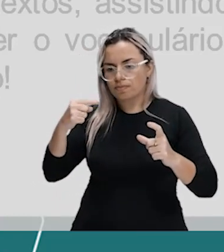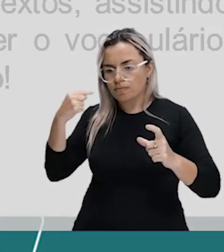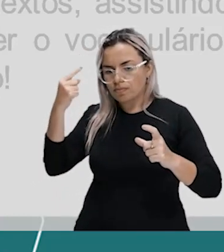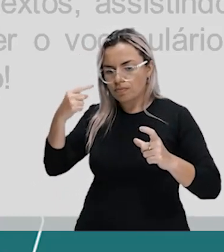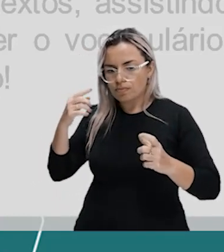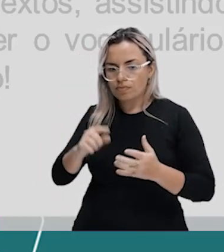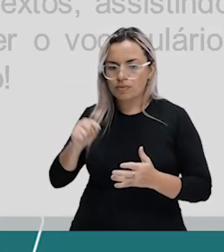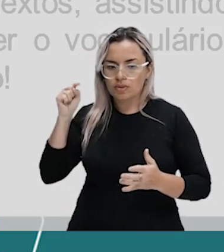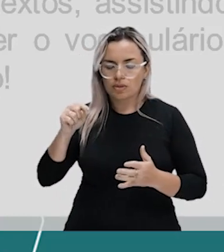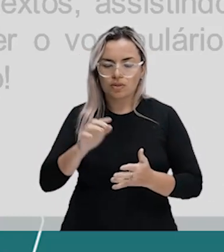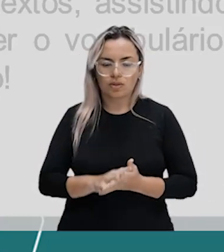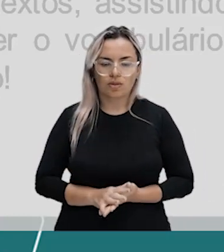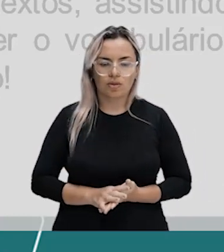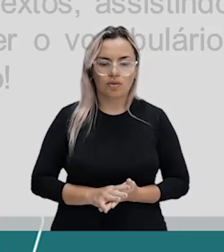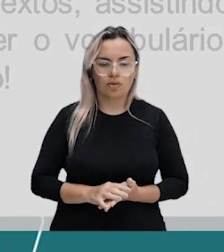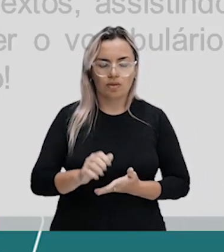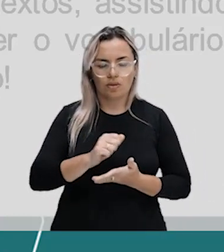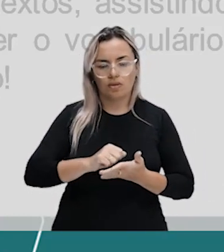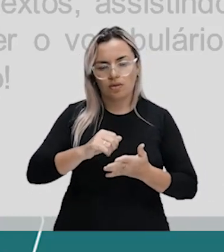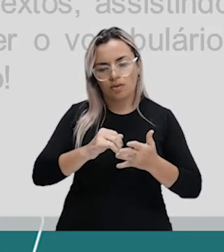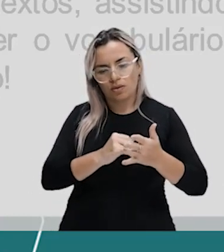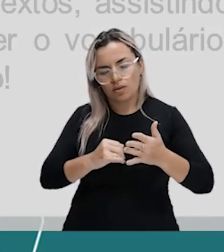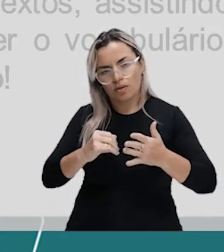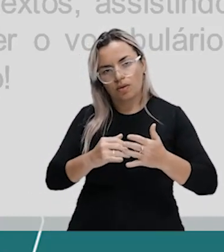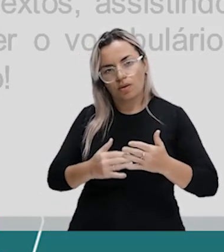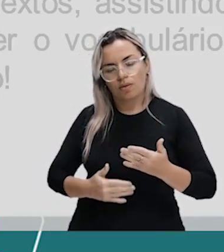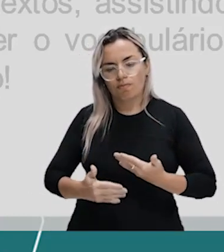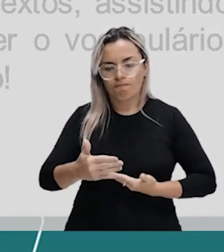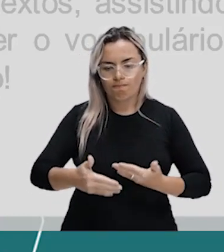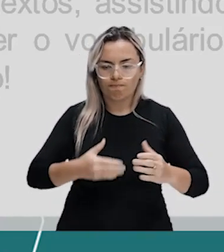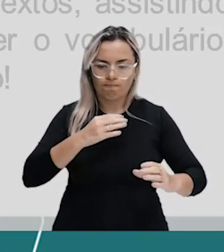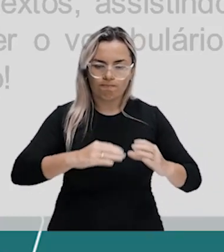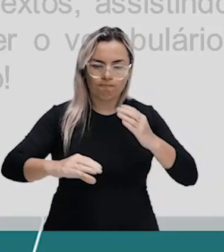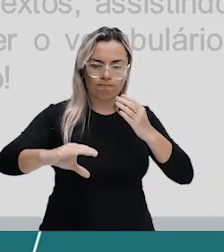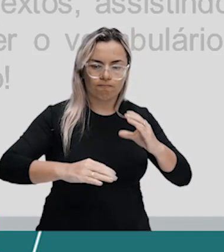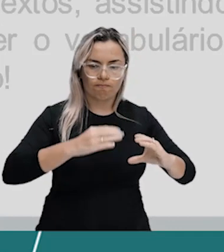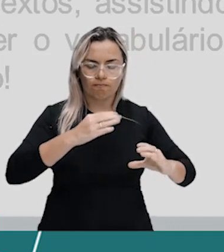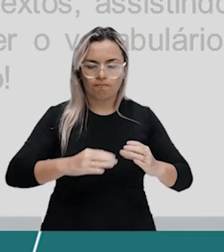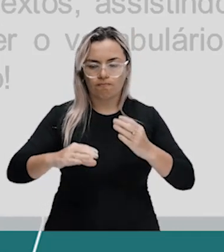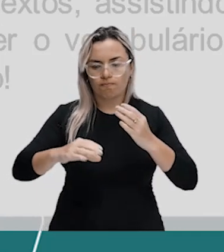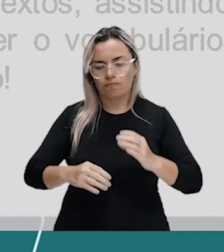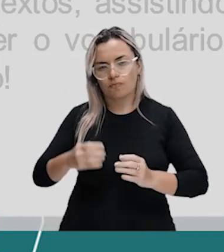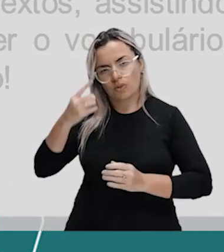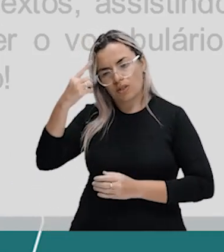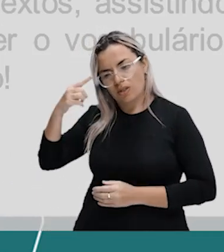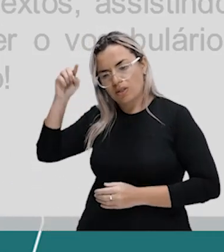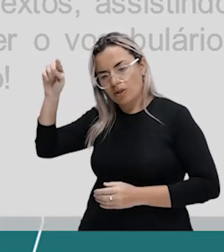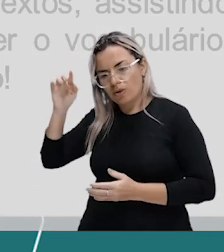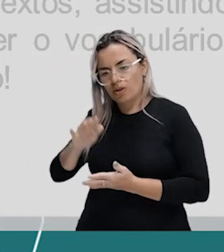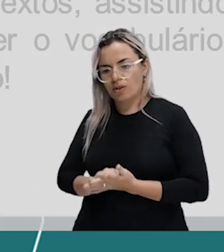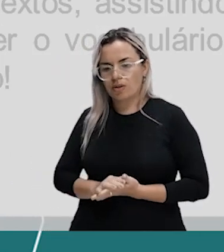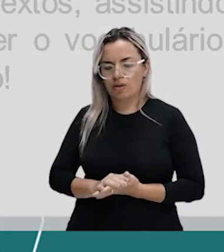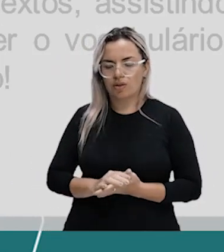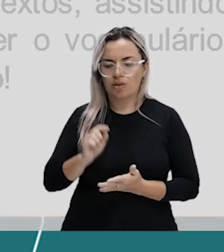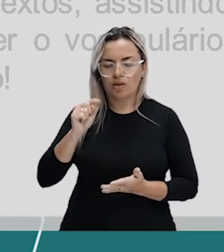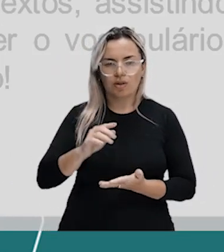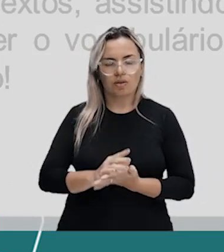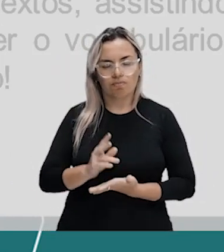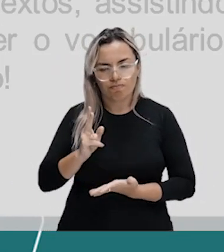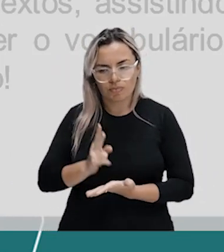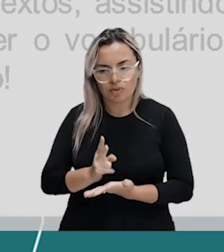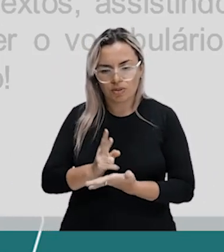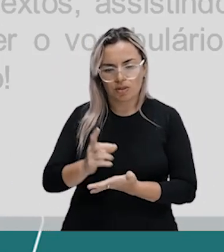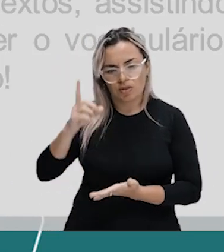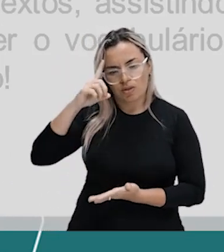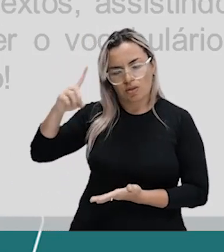são formas informais de se comunicar. Elas são criadas frequentemente no dia a dia das pessoas. Como nós aqui